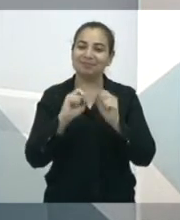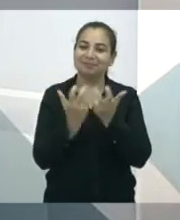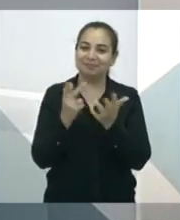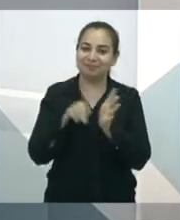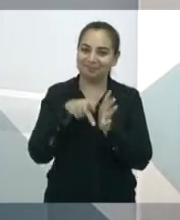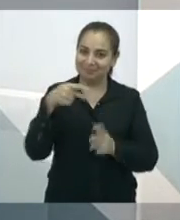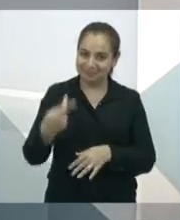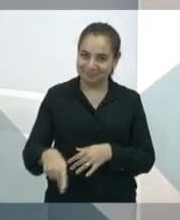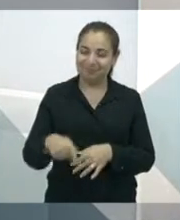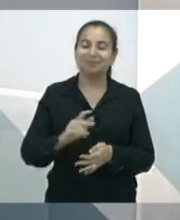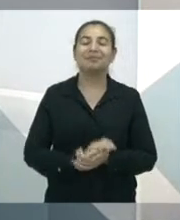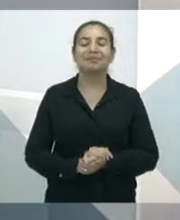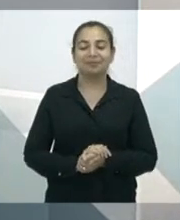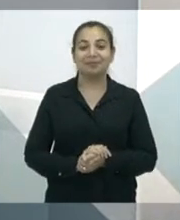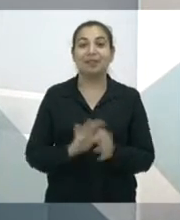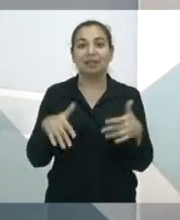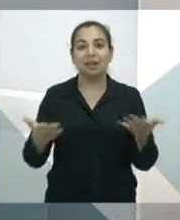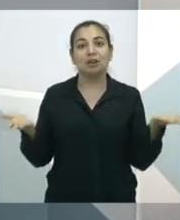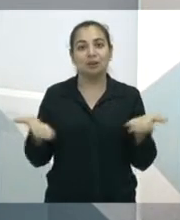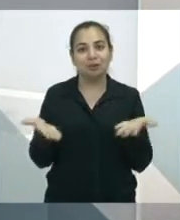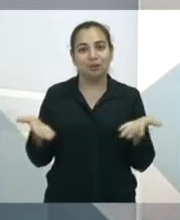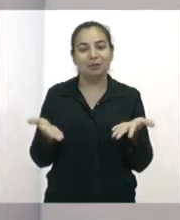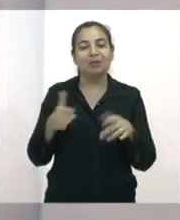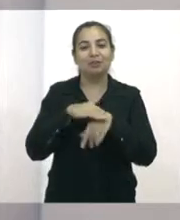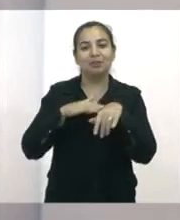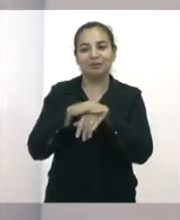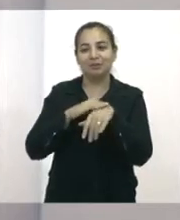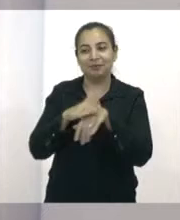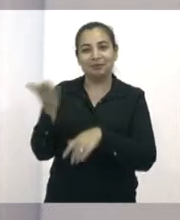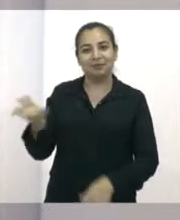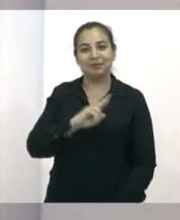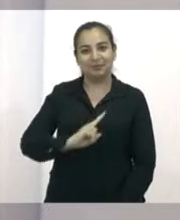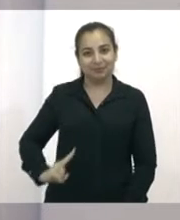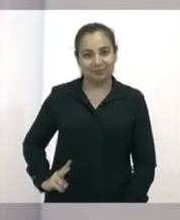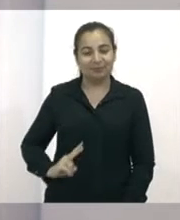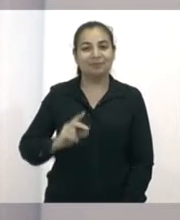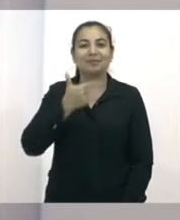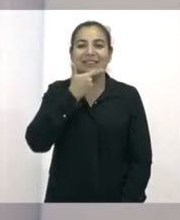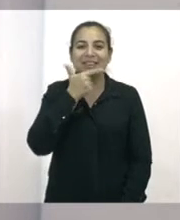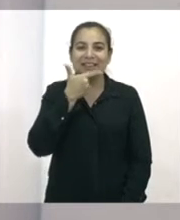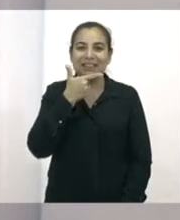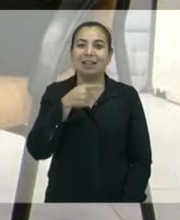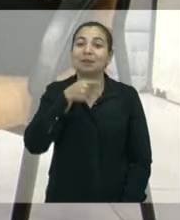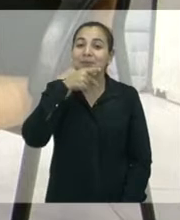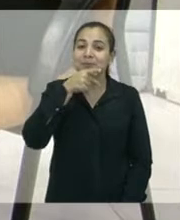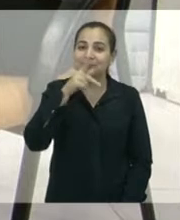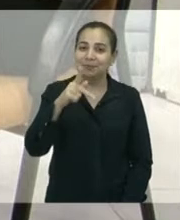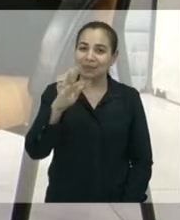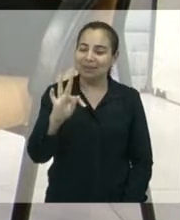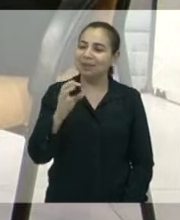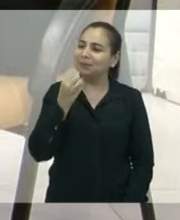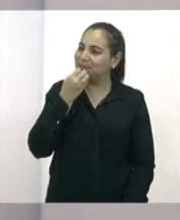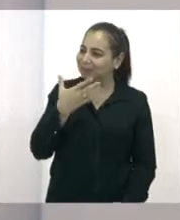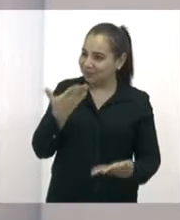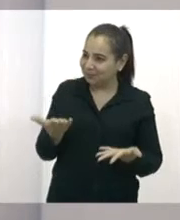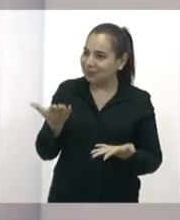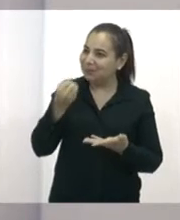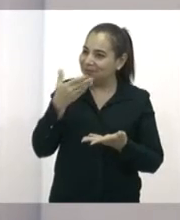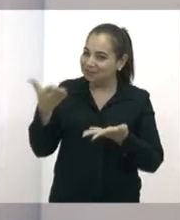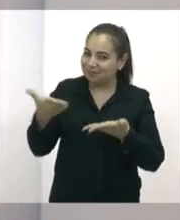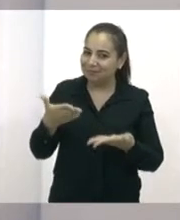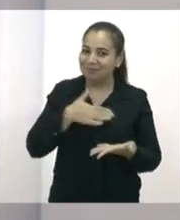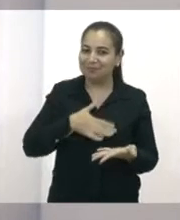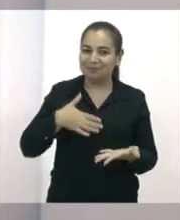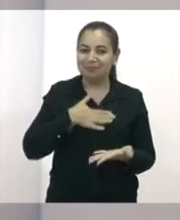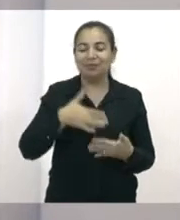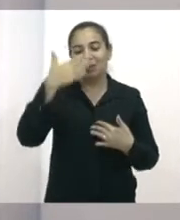Municipal de Fortaleza. E hoje nós conversamos com a vereadora pelo PT, Larissa Gaspar. Olá, vereadora, é um prazer recebê-la aqui. Olá, beleza,